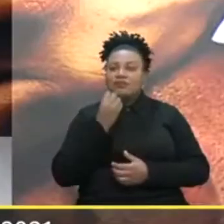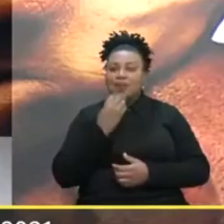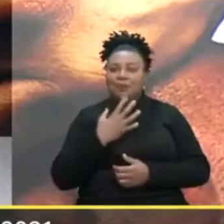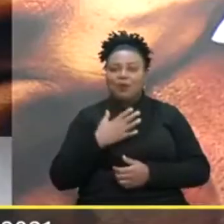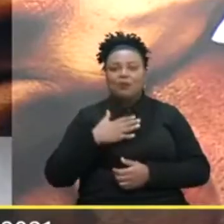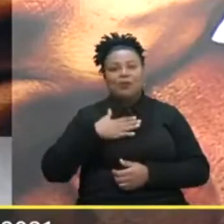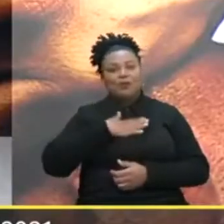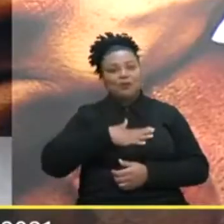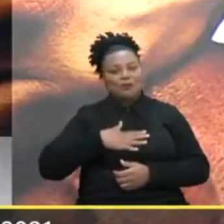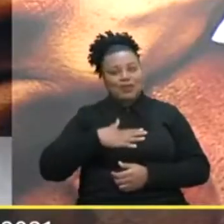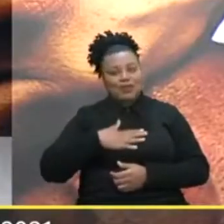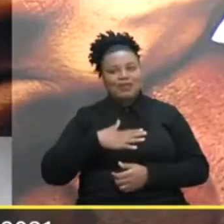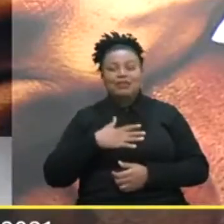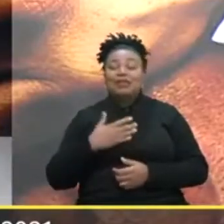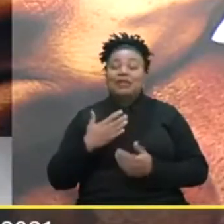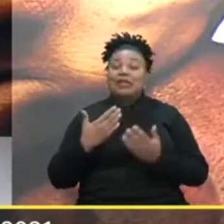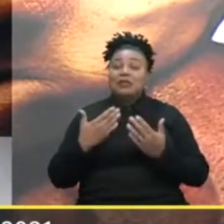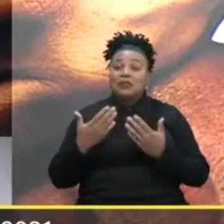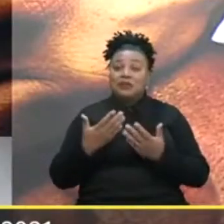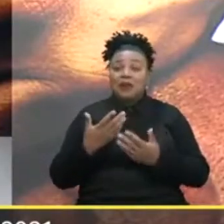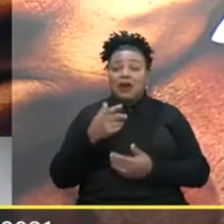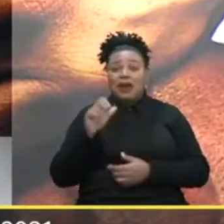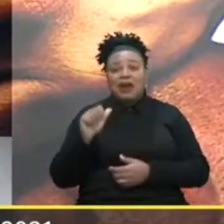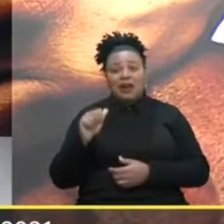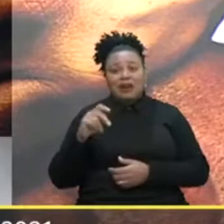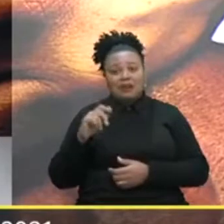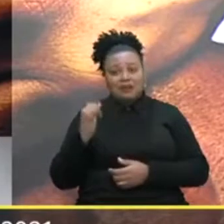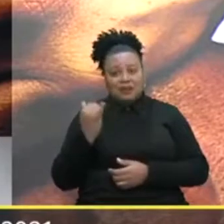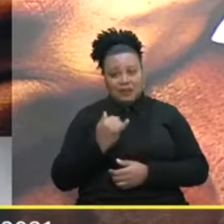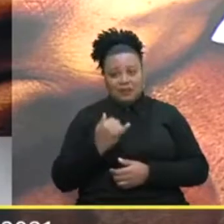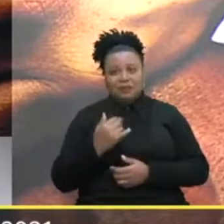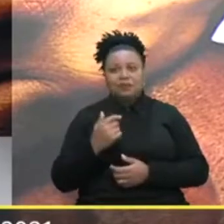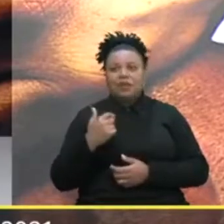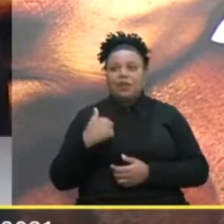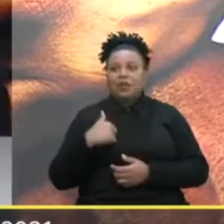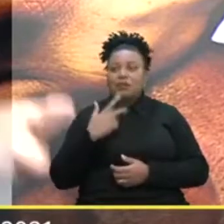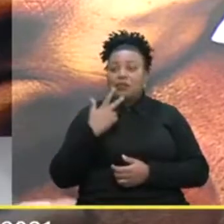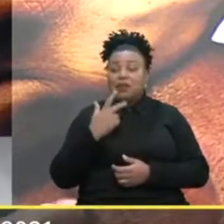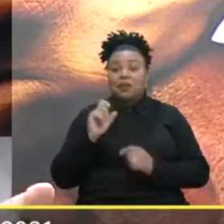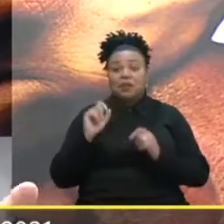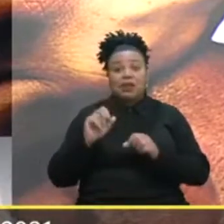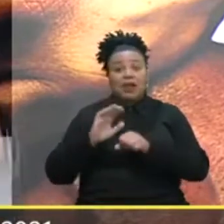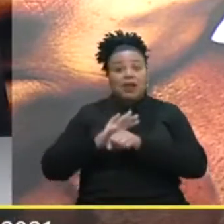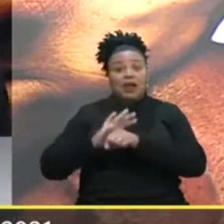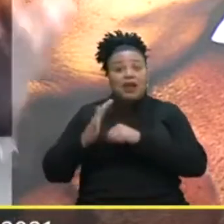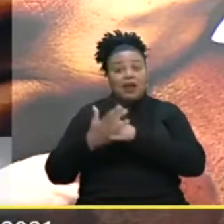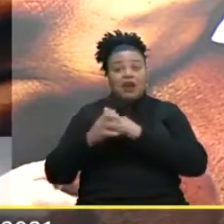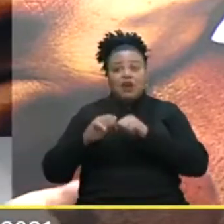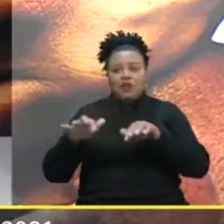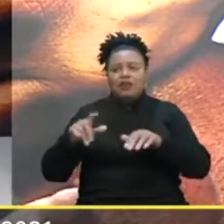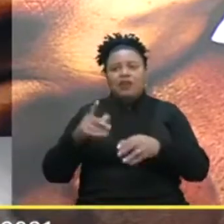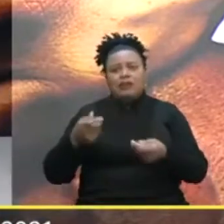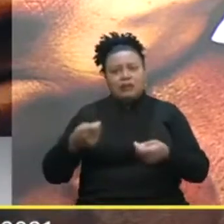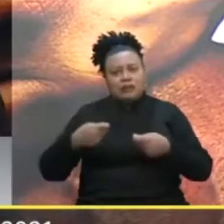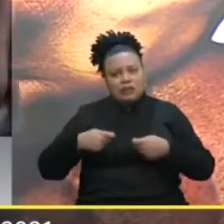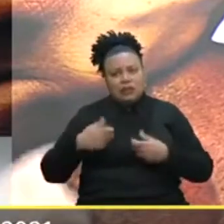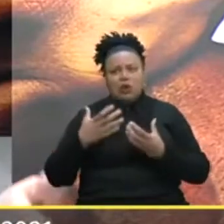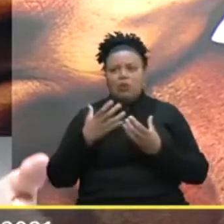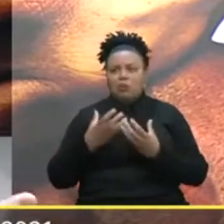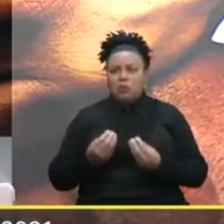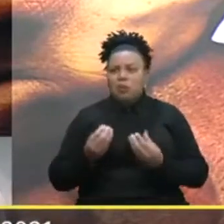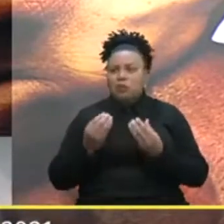prazer Mesmo estar aqui falando O Apel Na verdade Eu diria que A pandemia Nos trouxe Muitos problemas